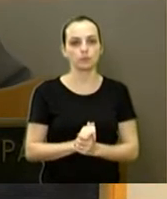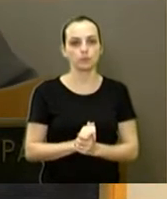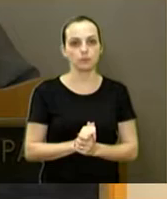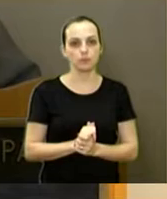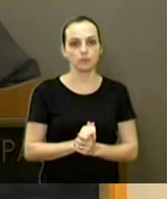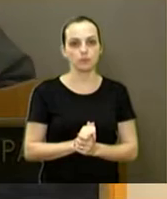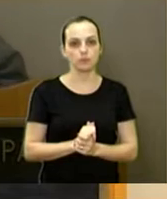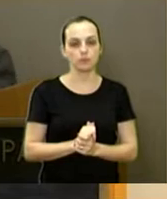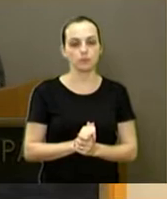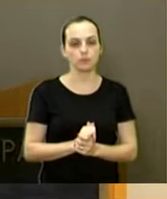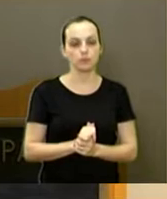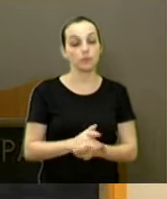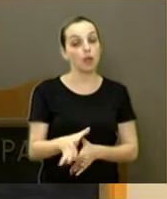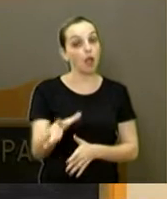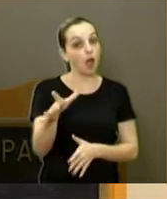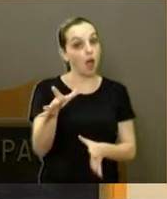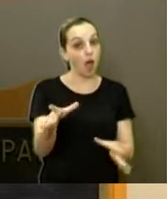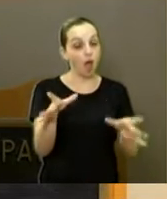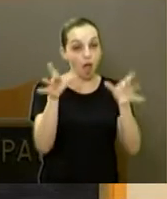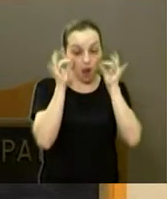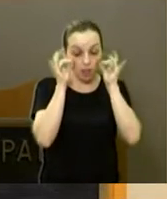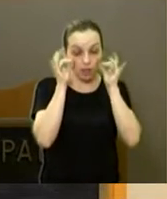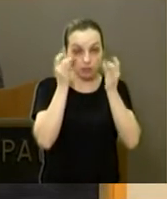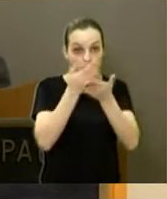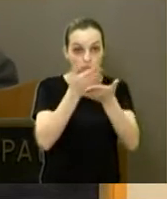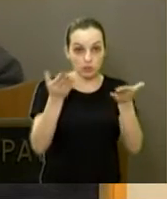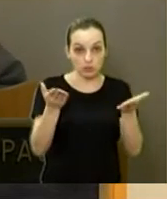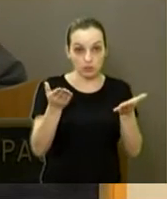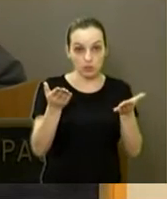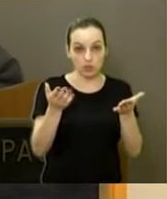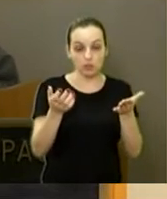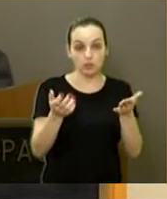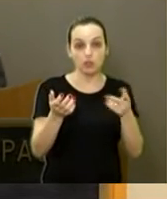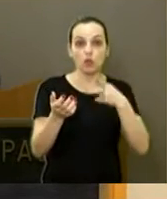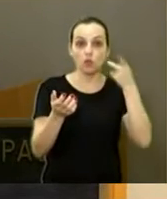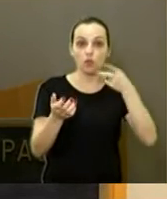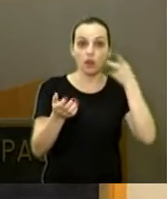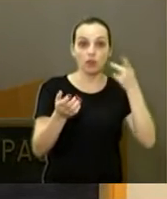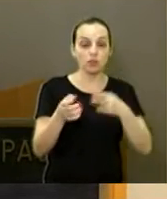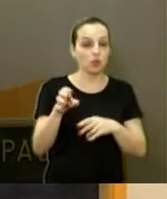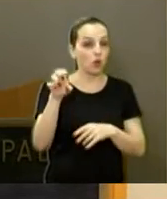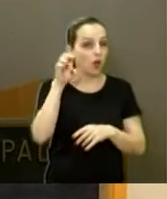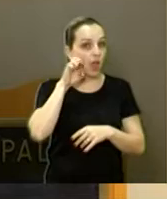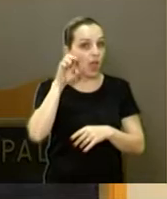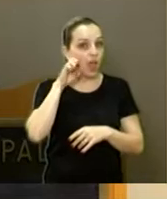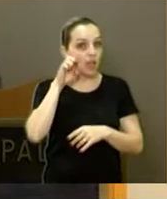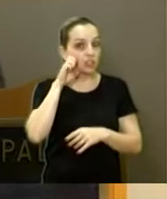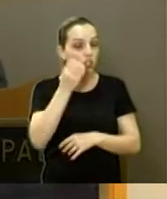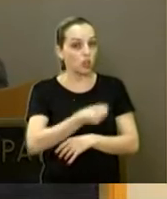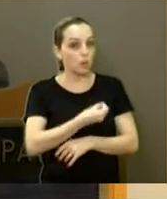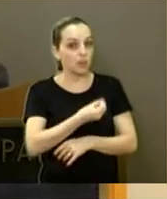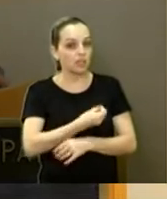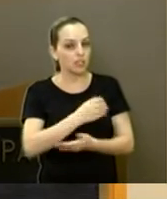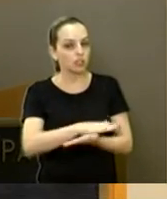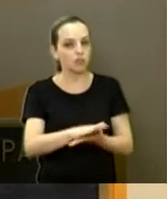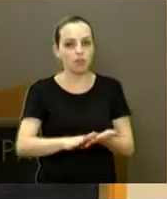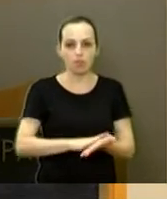e eu quero alertar a vocês. O vereador não esteve presente em nenhuma delas. Teve a primeira vez que ela veio aqui.